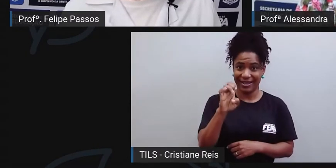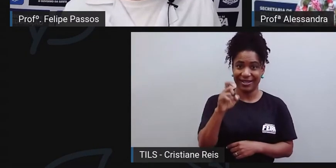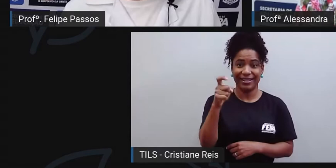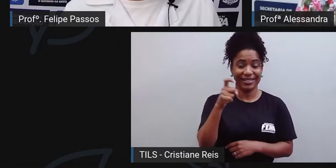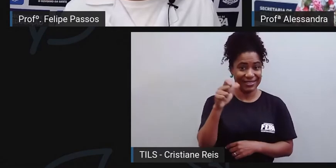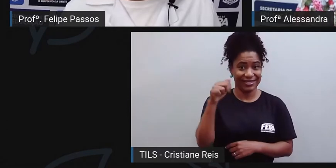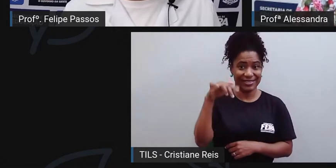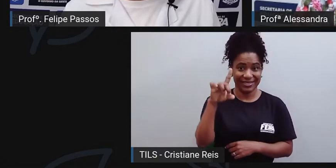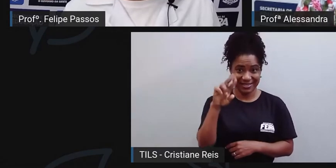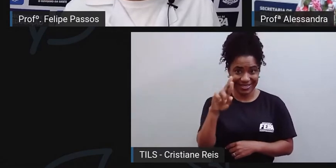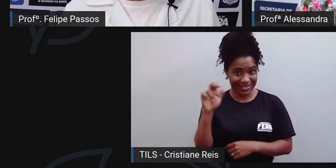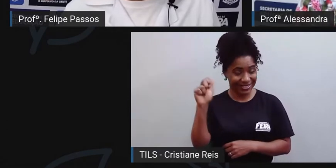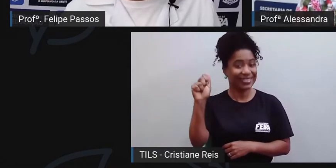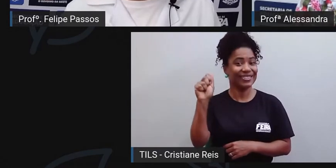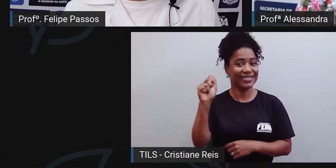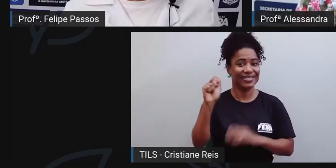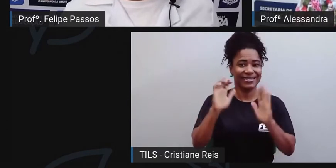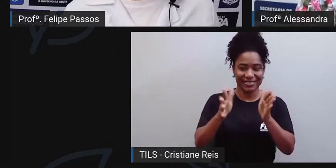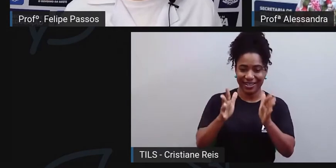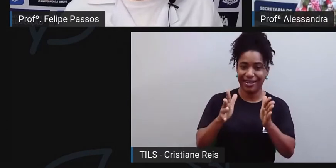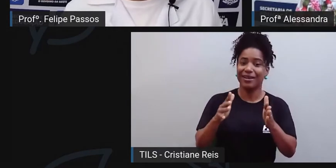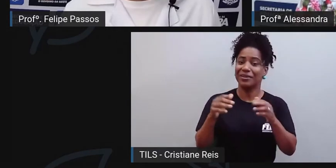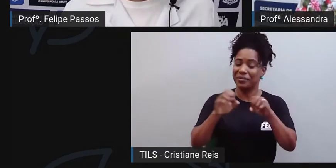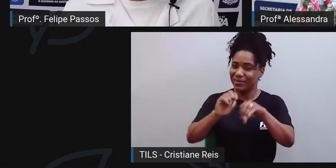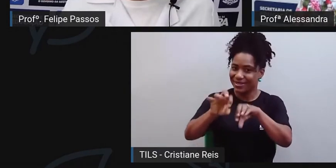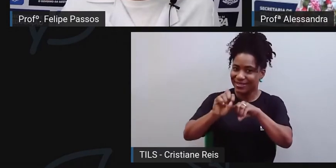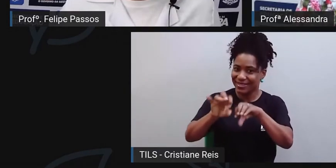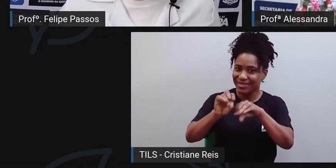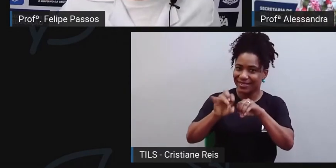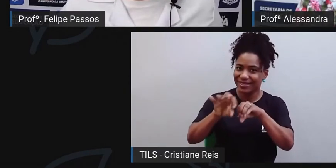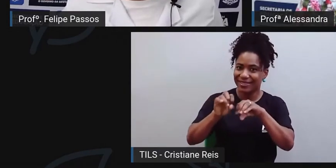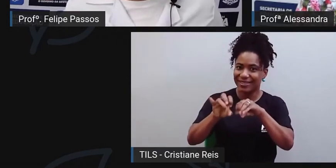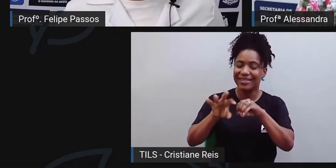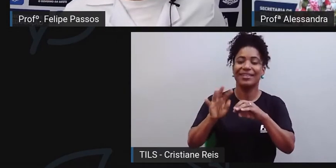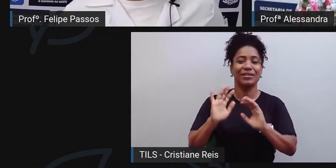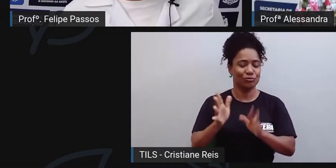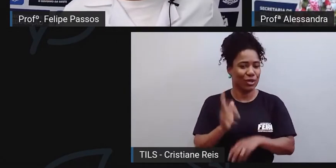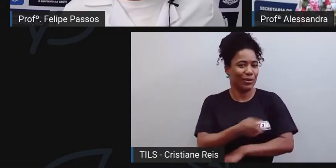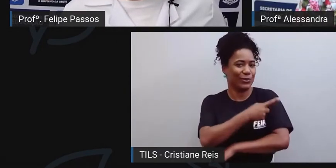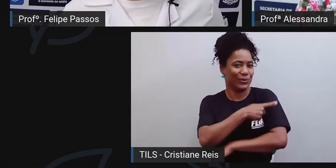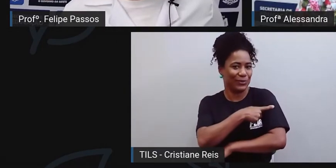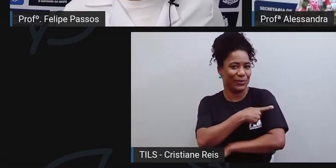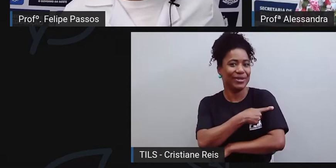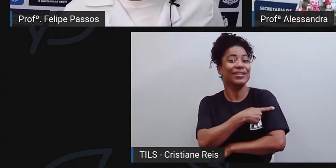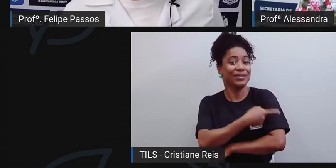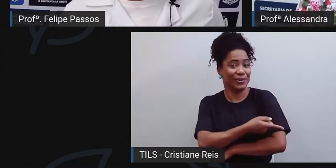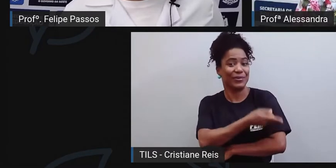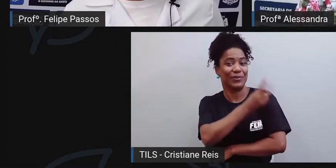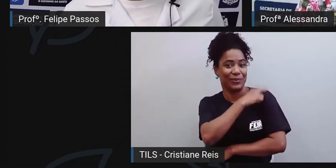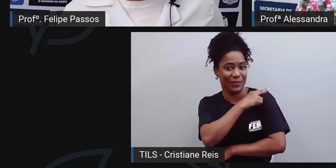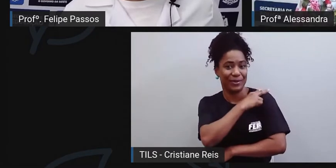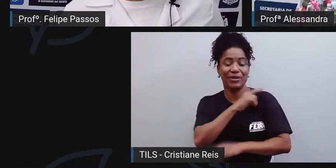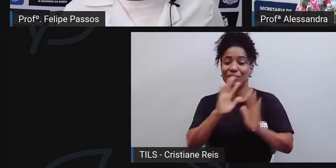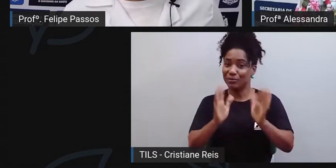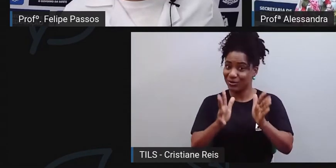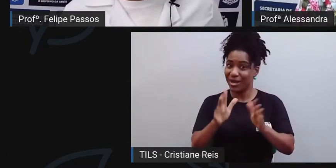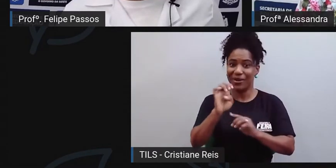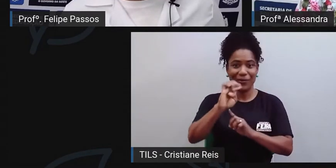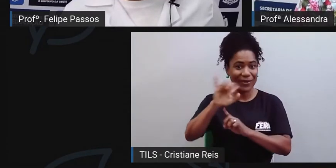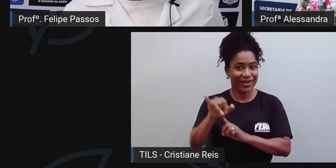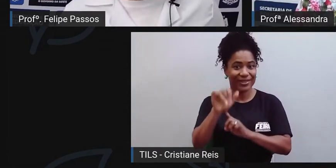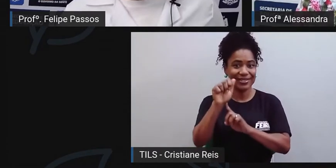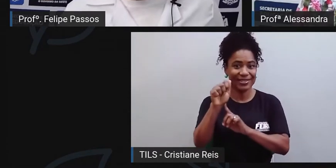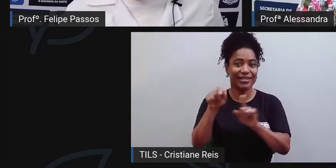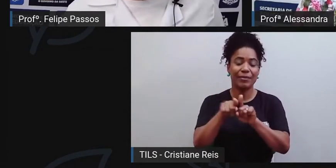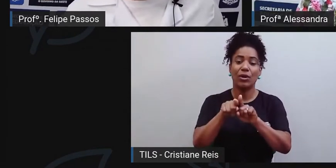ensinei, eu já trabalhei na educação básica, né? Com as turmas de Ensino Fundamental, turmas de Ensino Médio, do EJA, e hoje eu